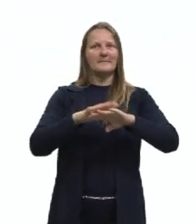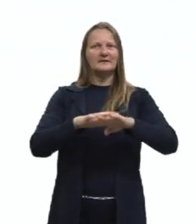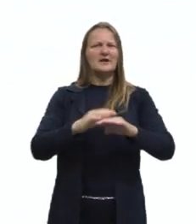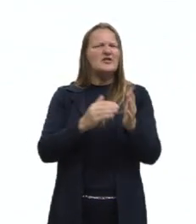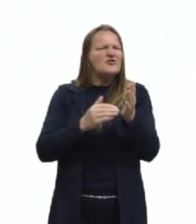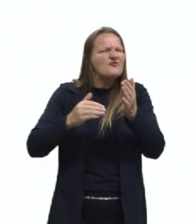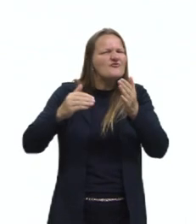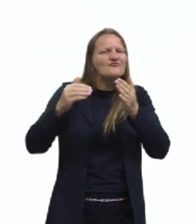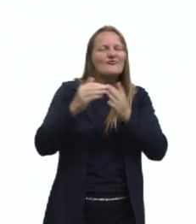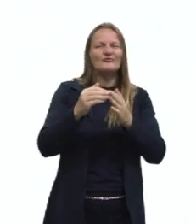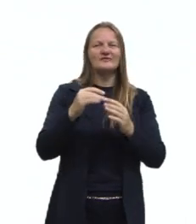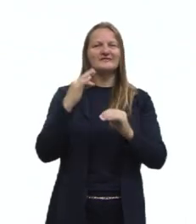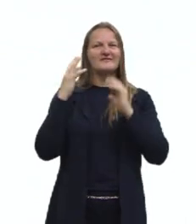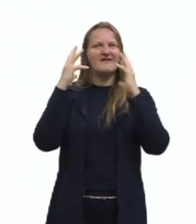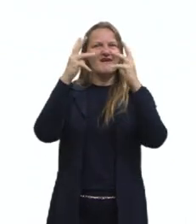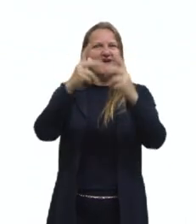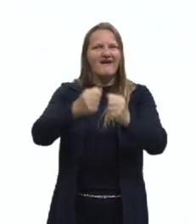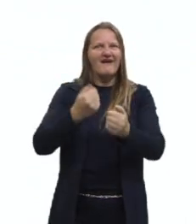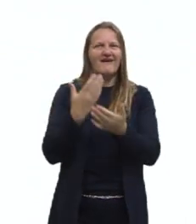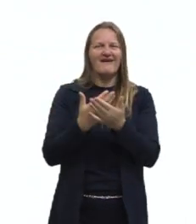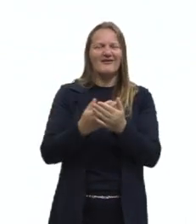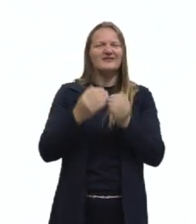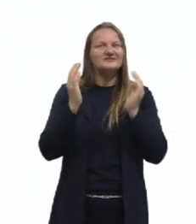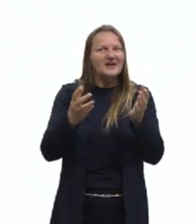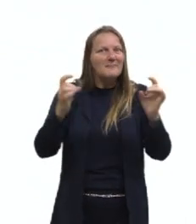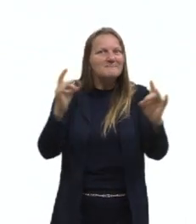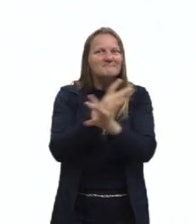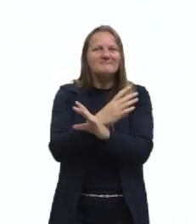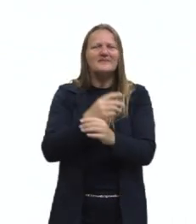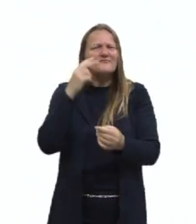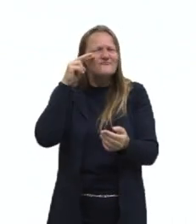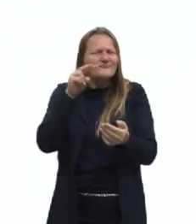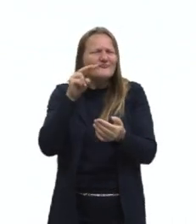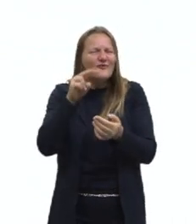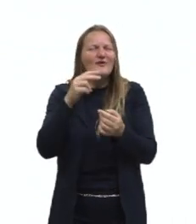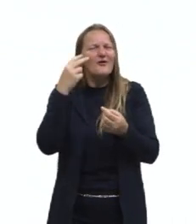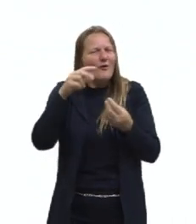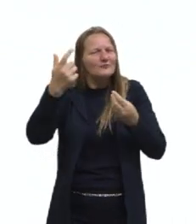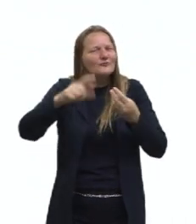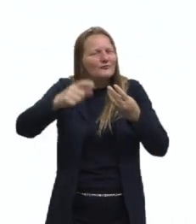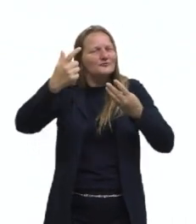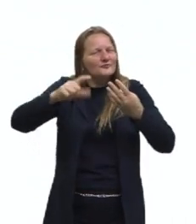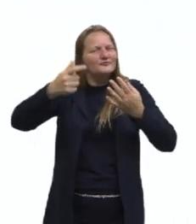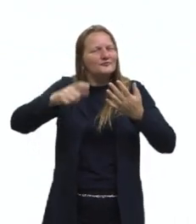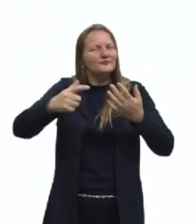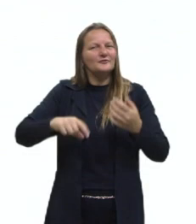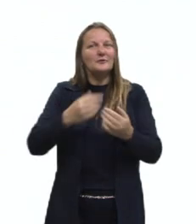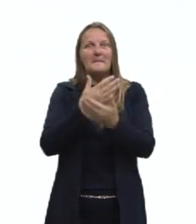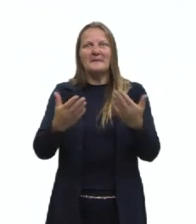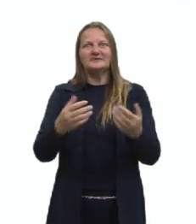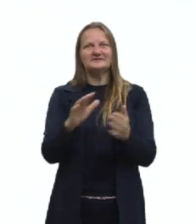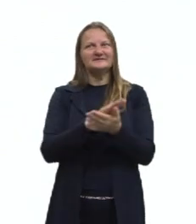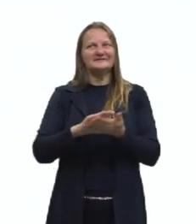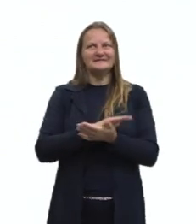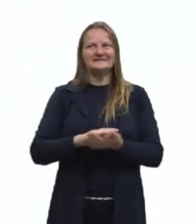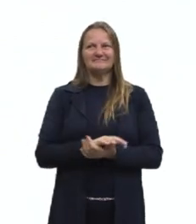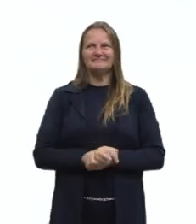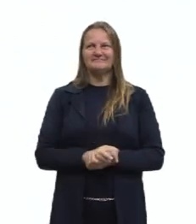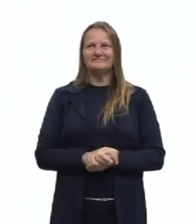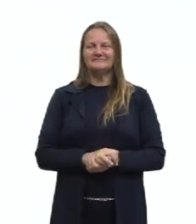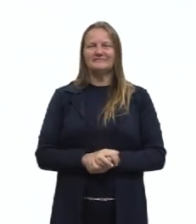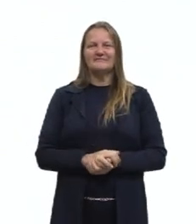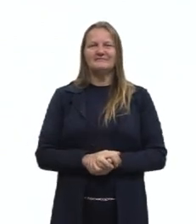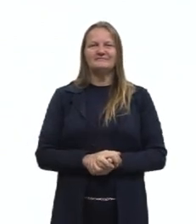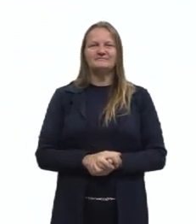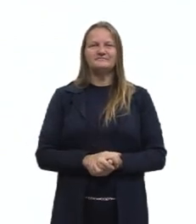todas as aulas que já foram transmitidas, verifiquem, assistam novamente, não perde nenhuma. Eu quero